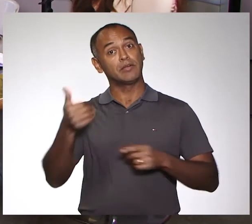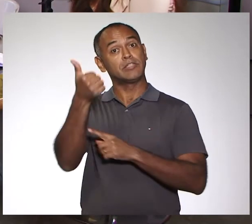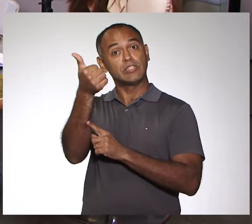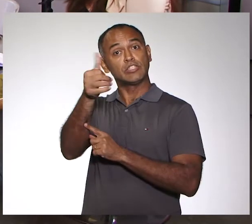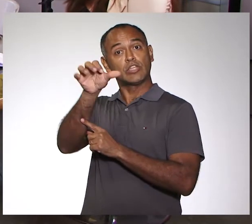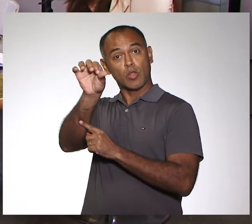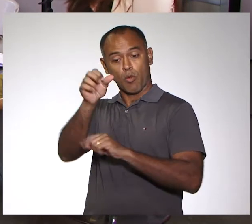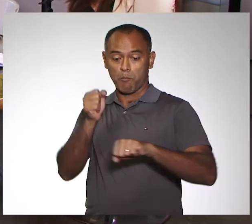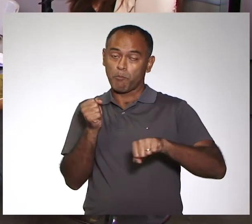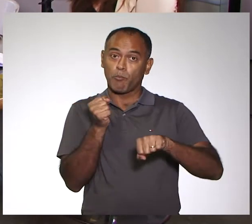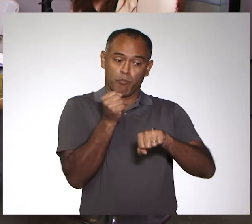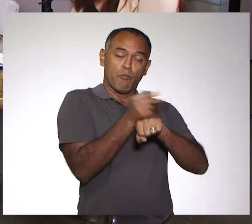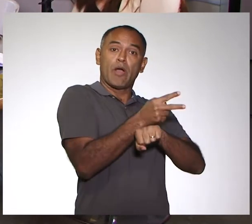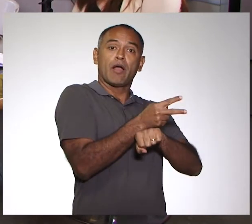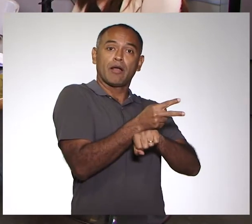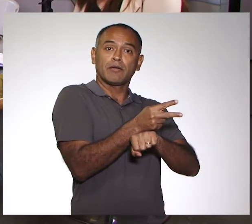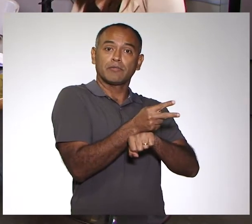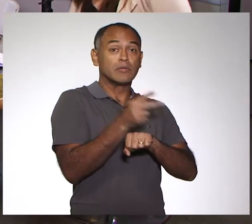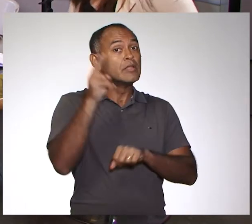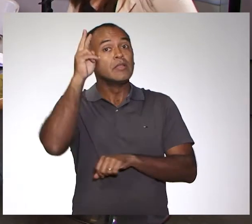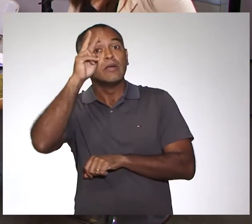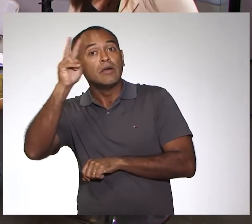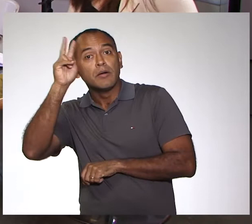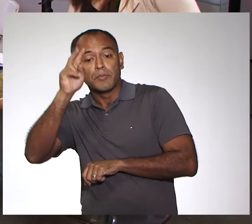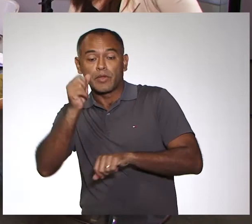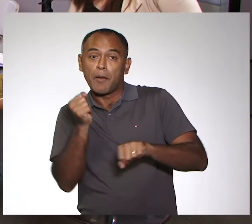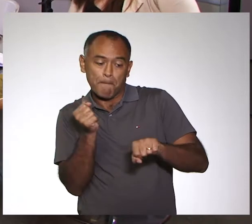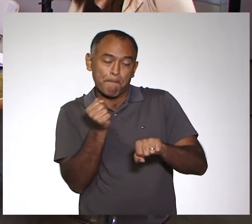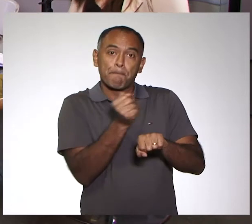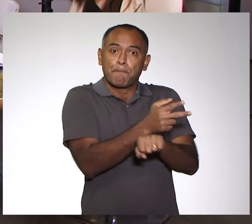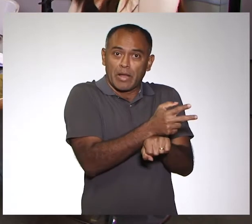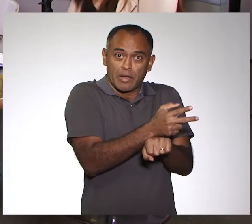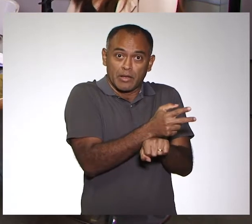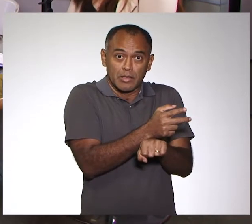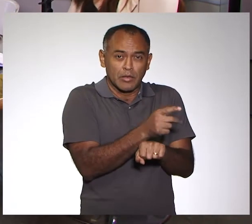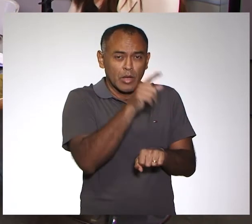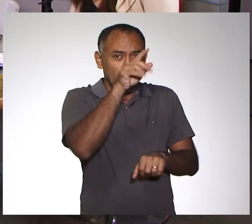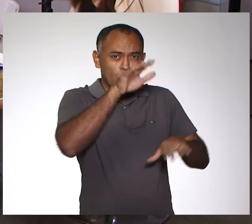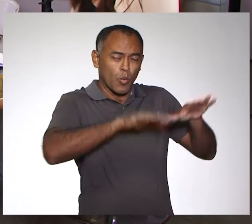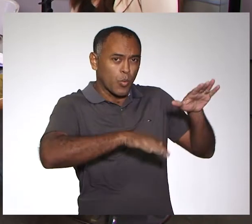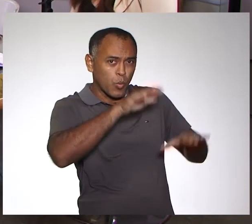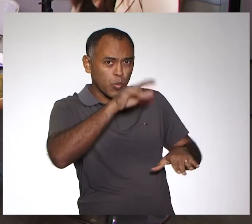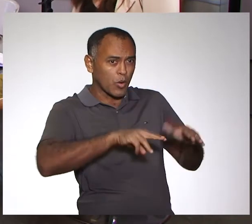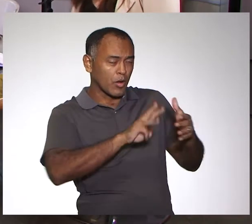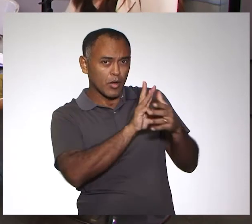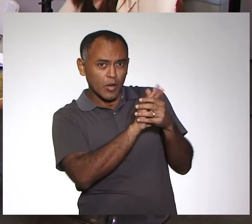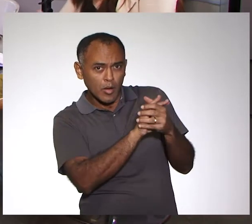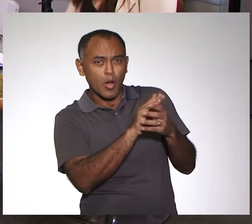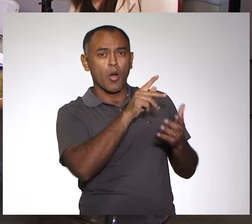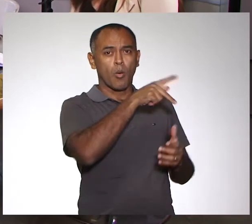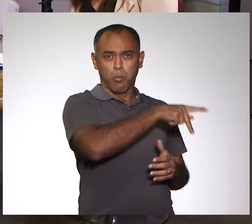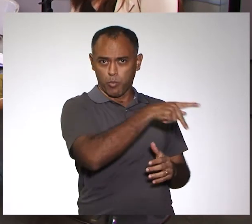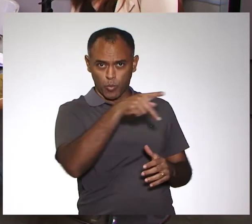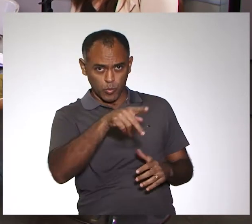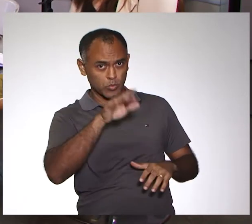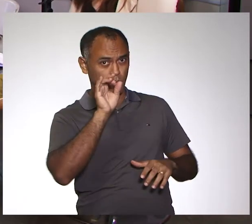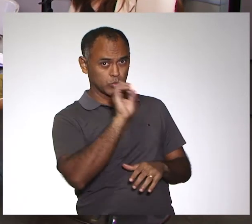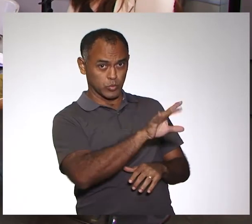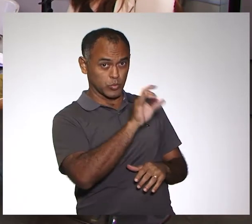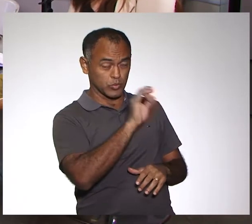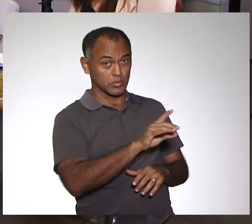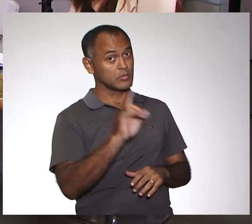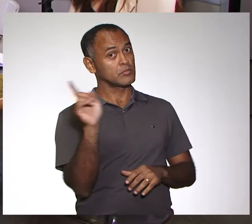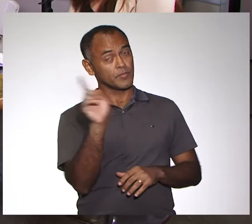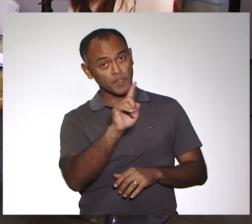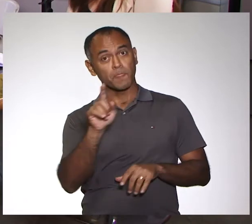19 vagas, certo? Lembrando que essas vagas não só dependem da faculdade ou dos professores,